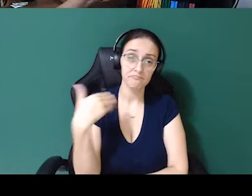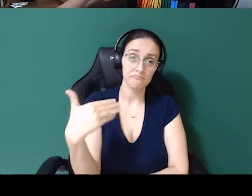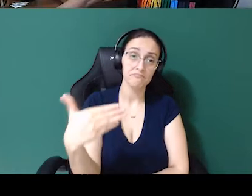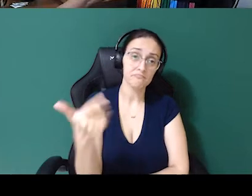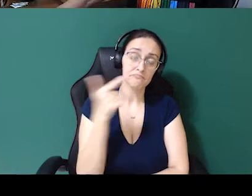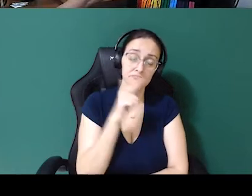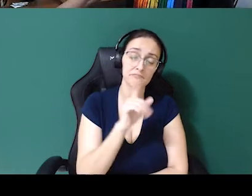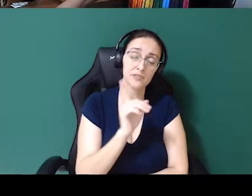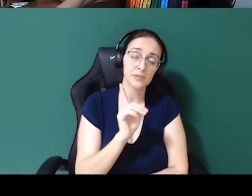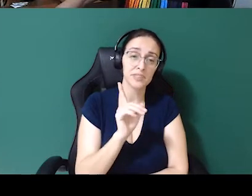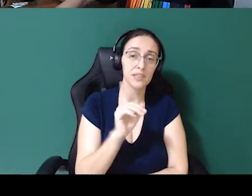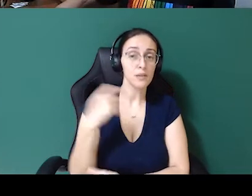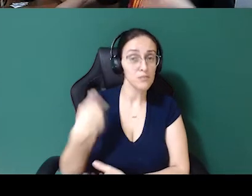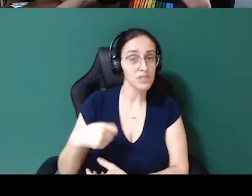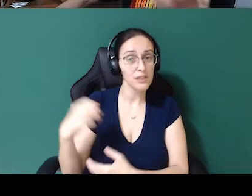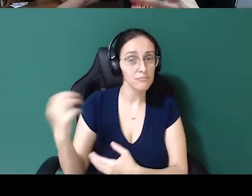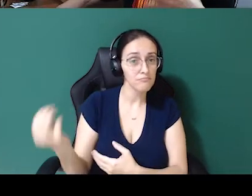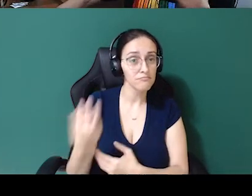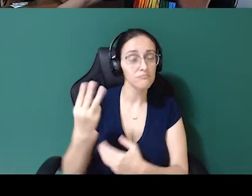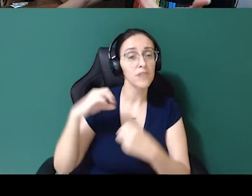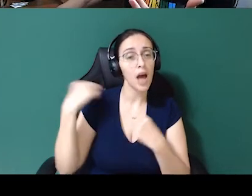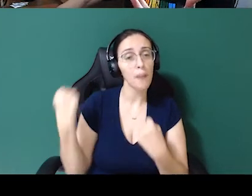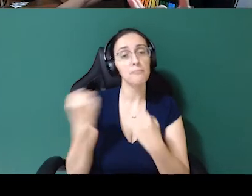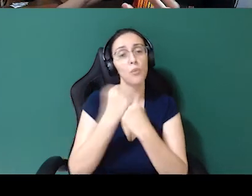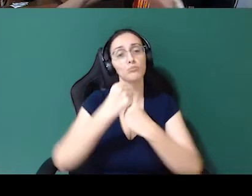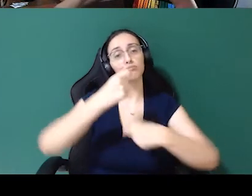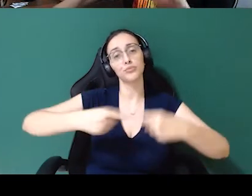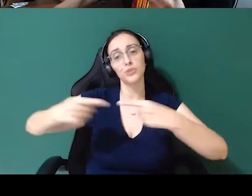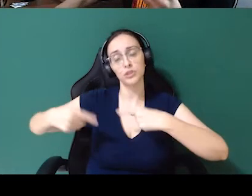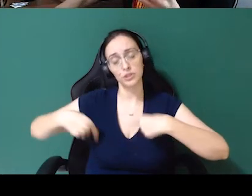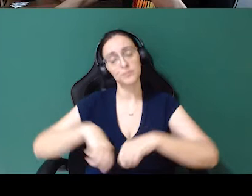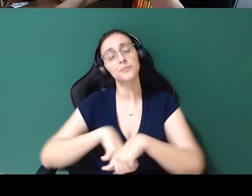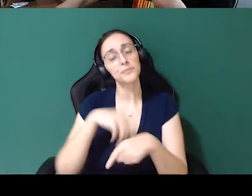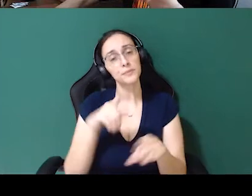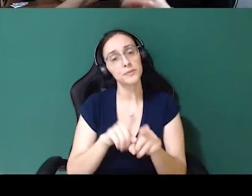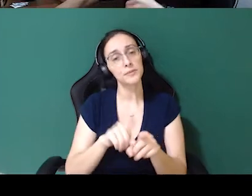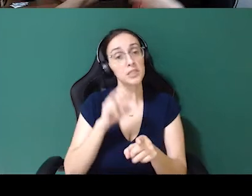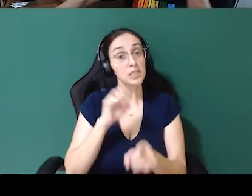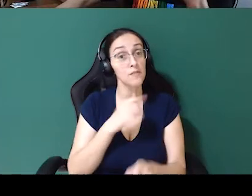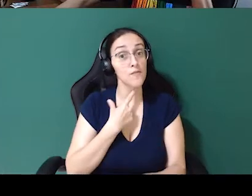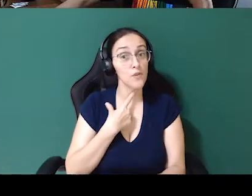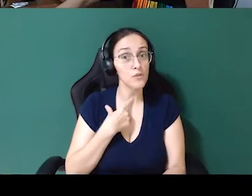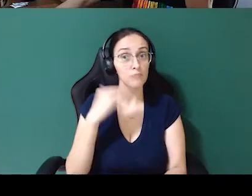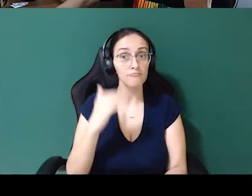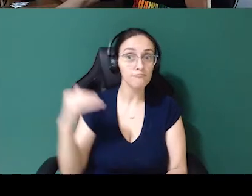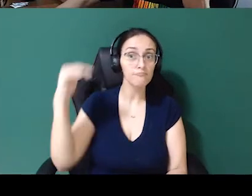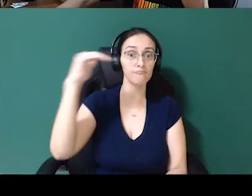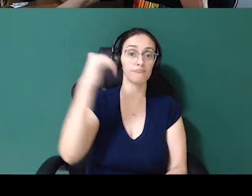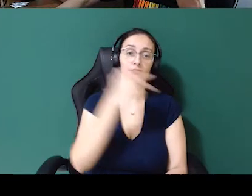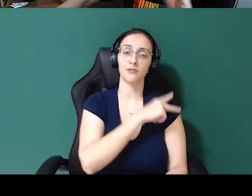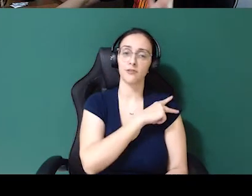frente com essas políticas e essas... Se não tiver uma vontade de ir lá de cima de também